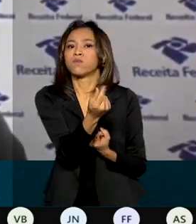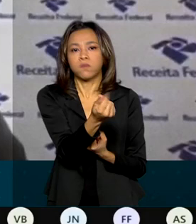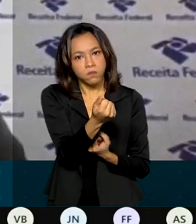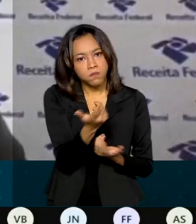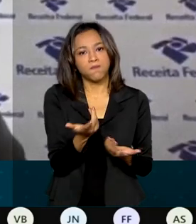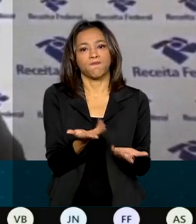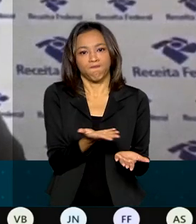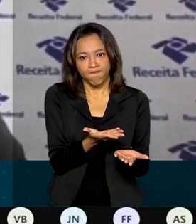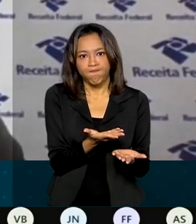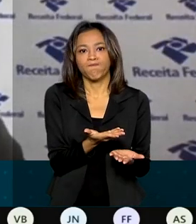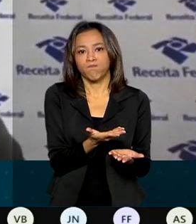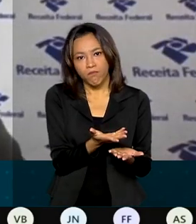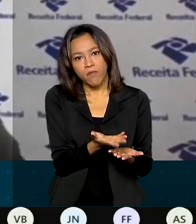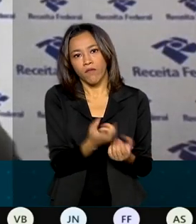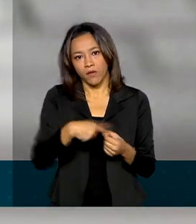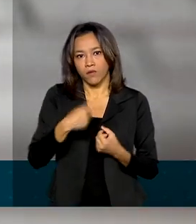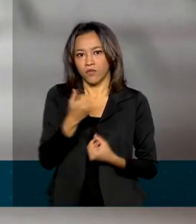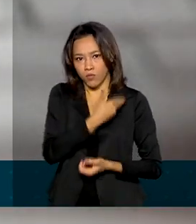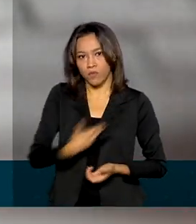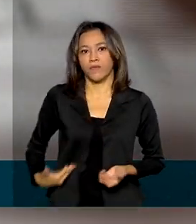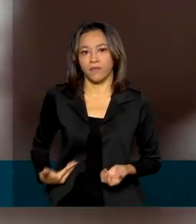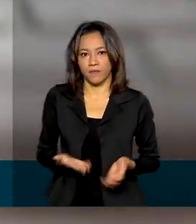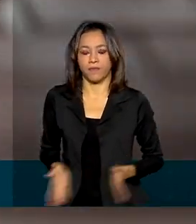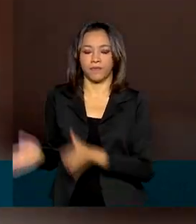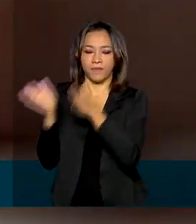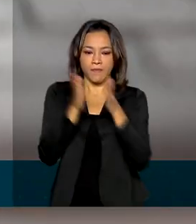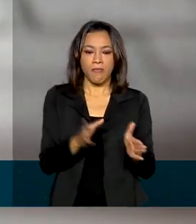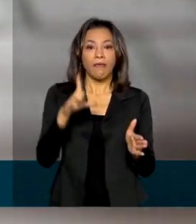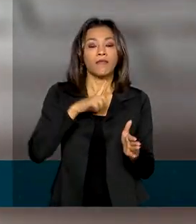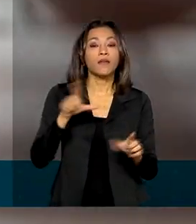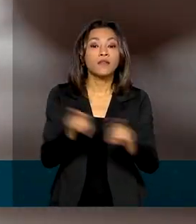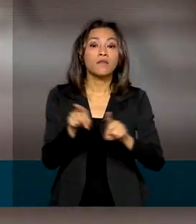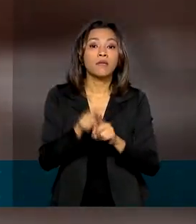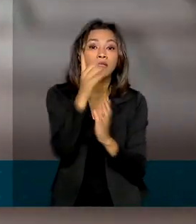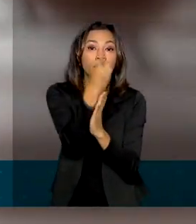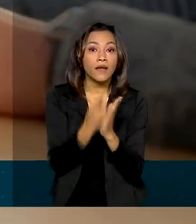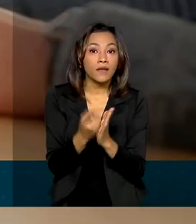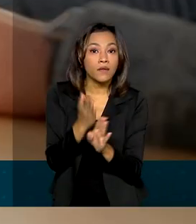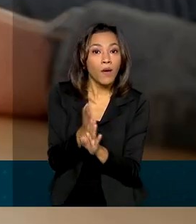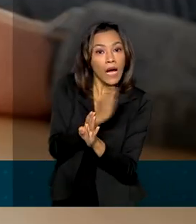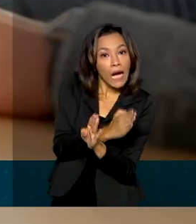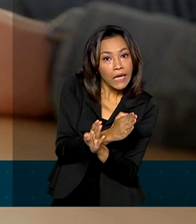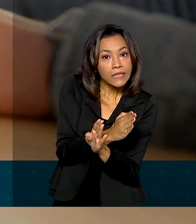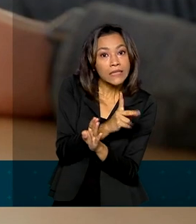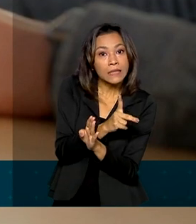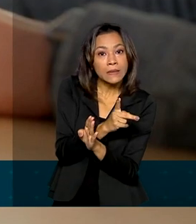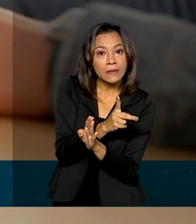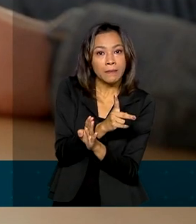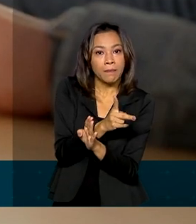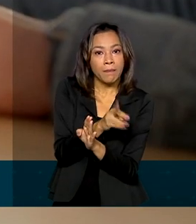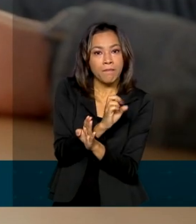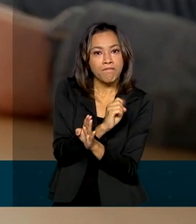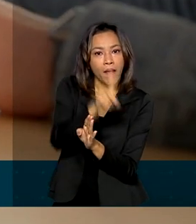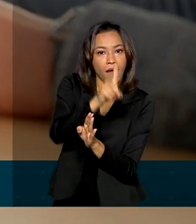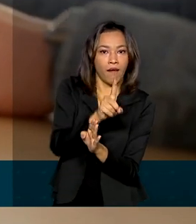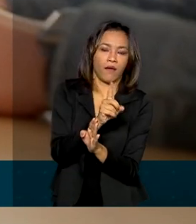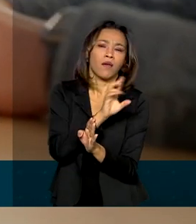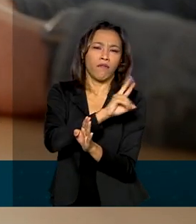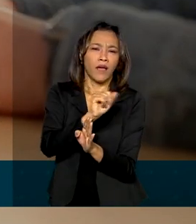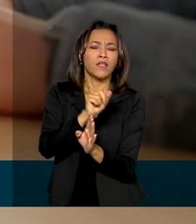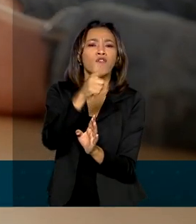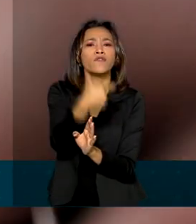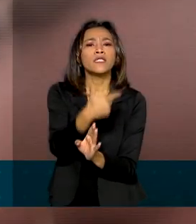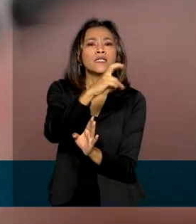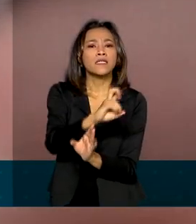facilitar a devolução do valor. E tem também a declaração pré-preenchida, que estará disponível a partir de 25 de